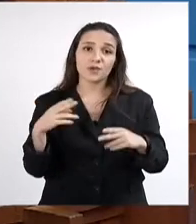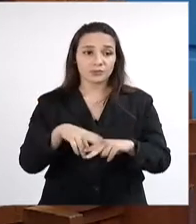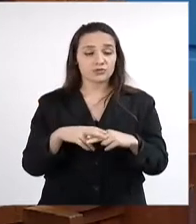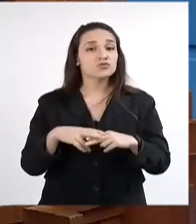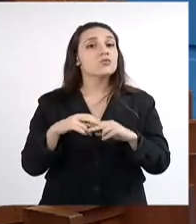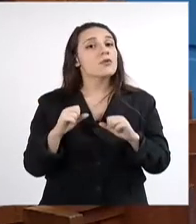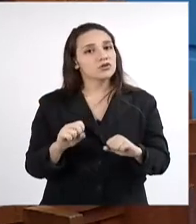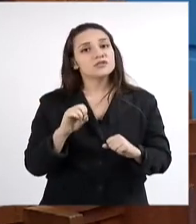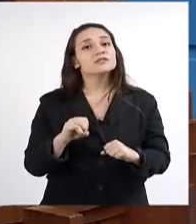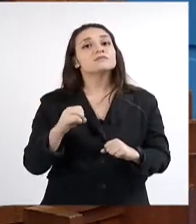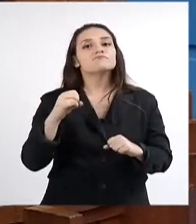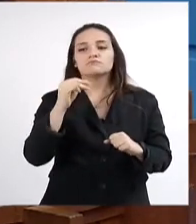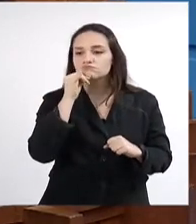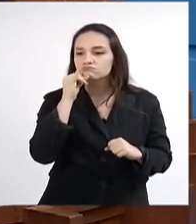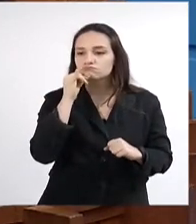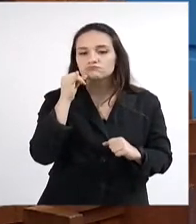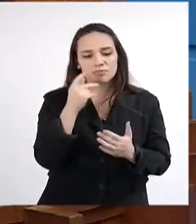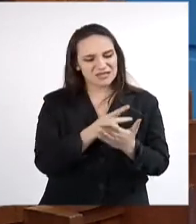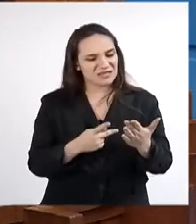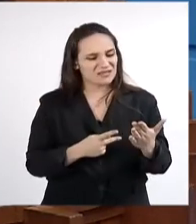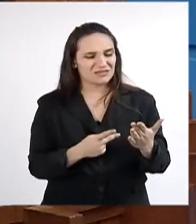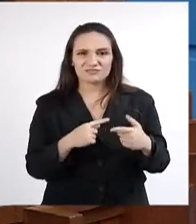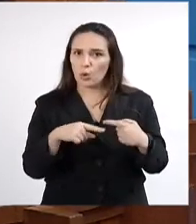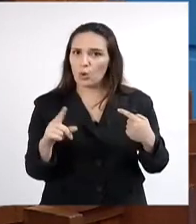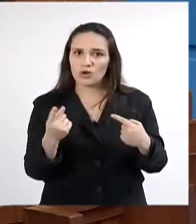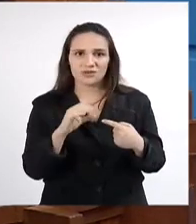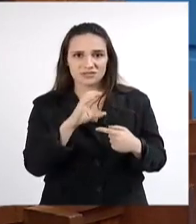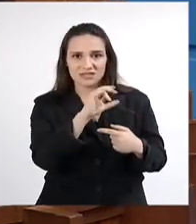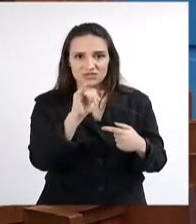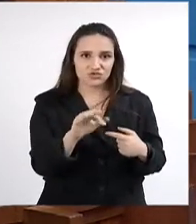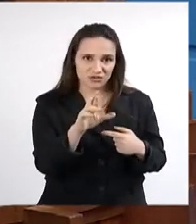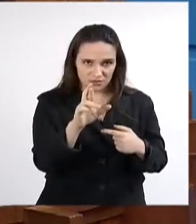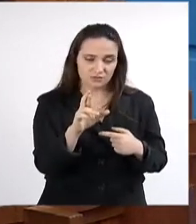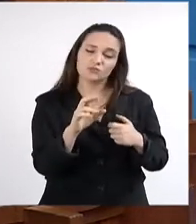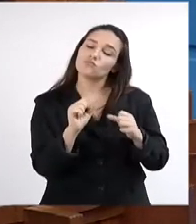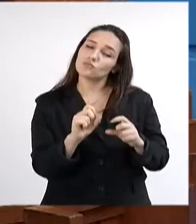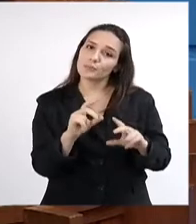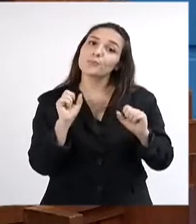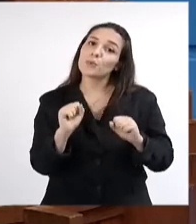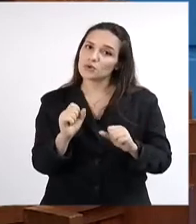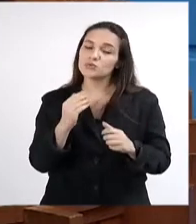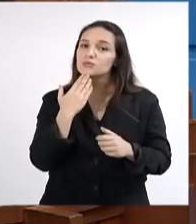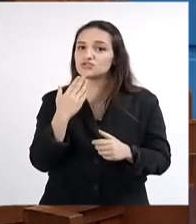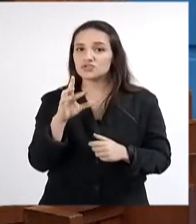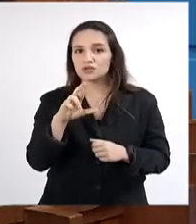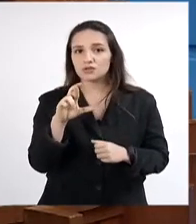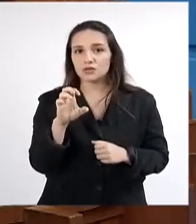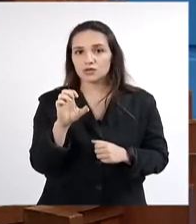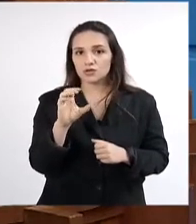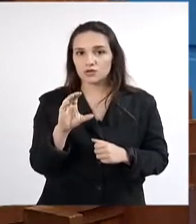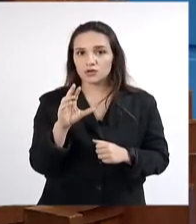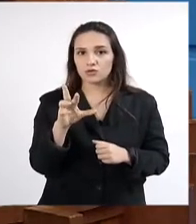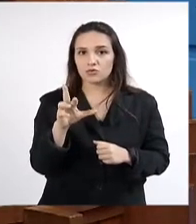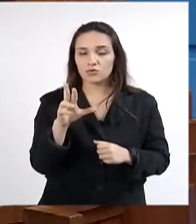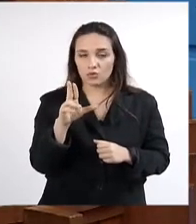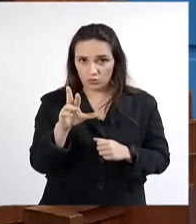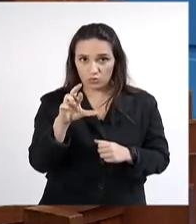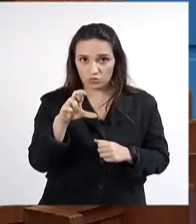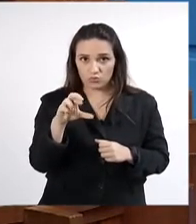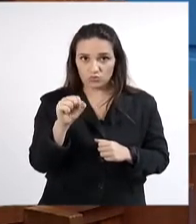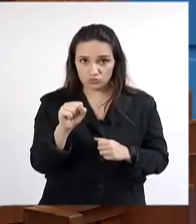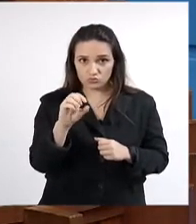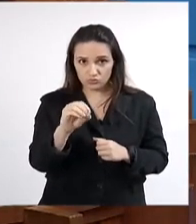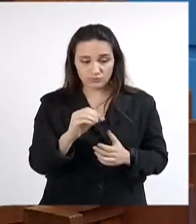senhores colegas deputados. E peço que vossas excelências, no caminho, sugiram,